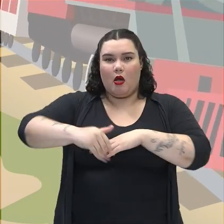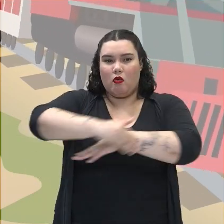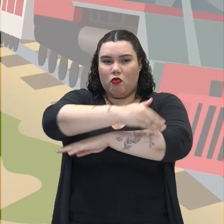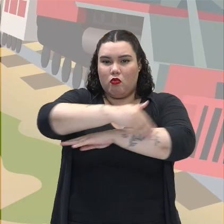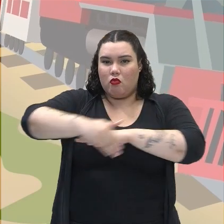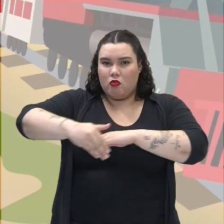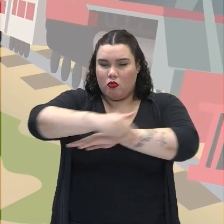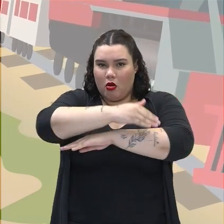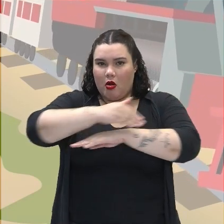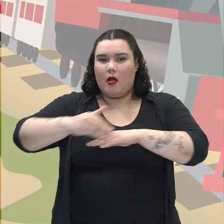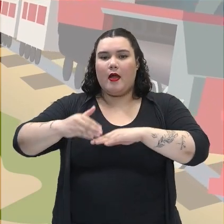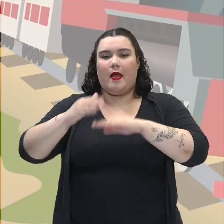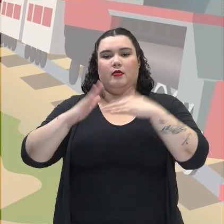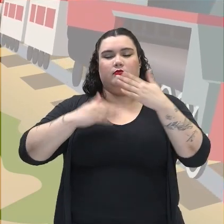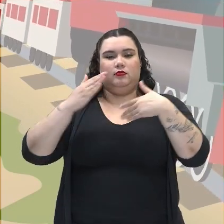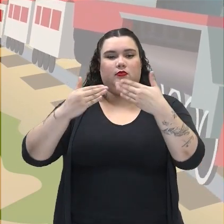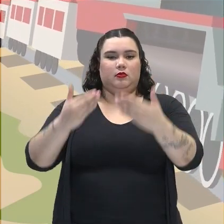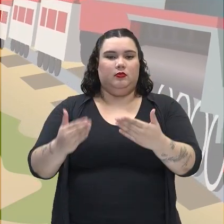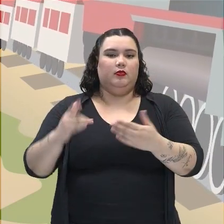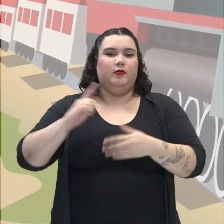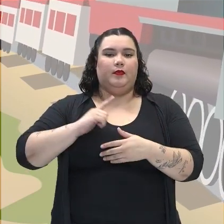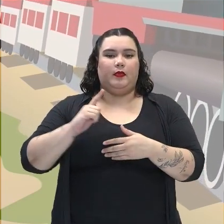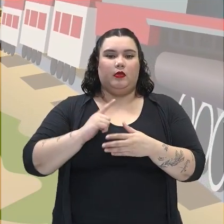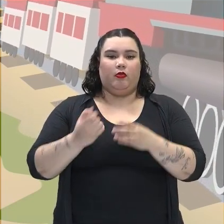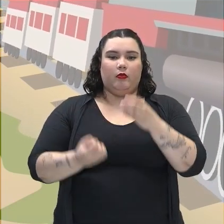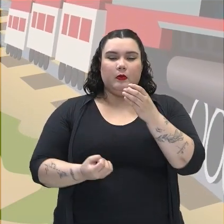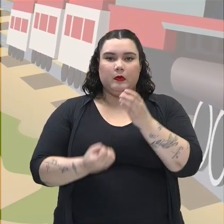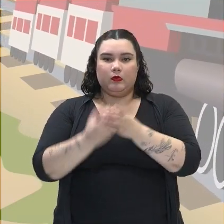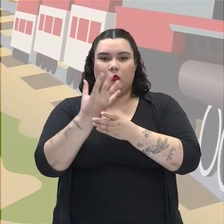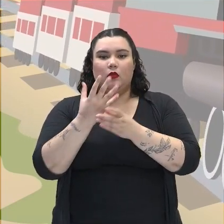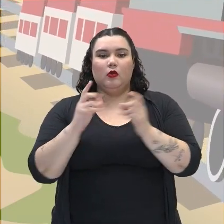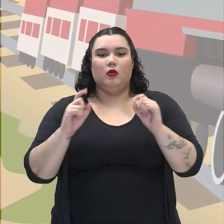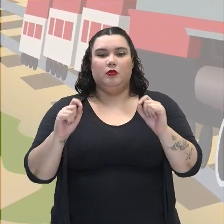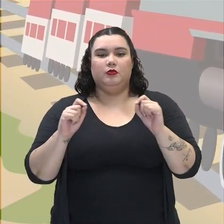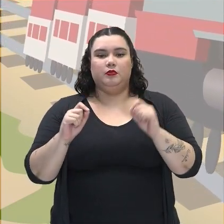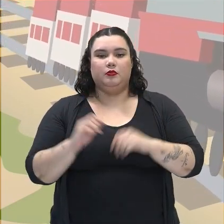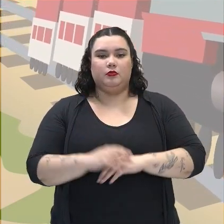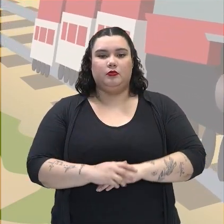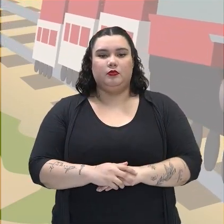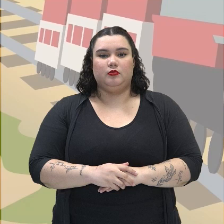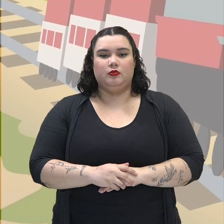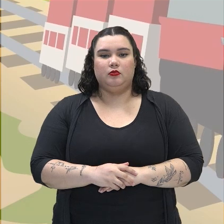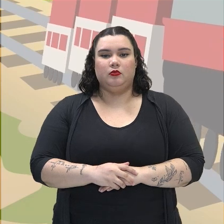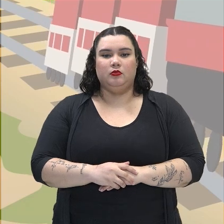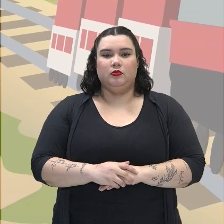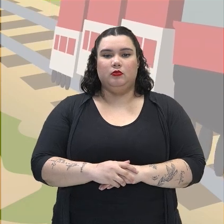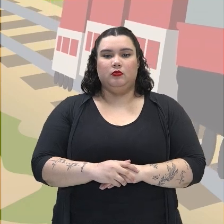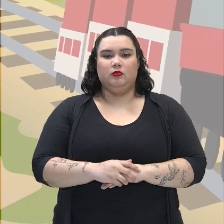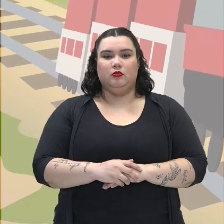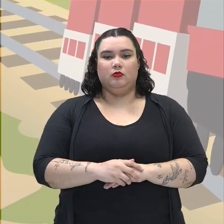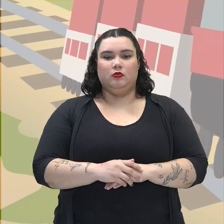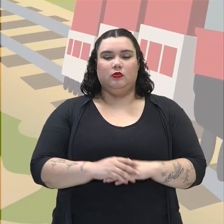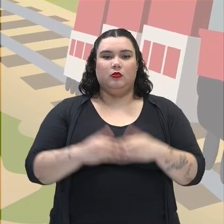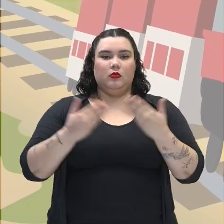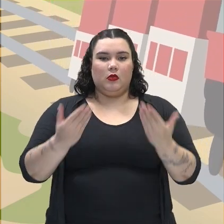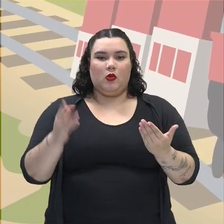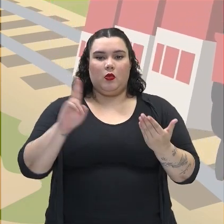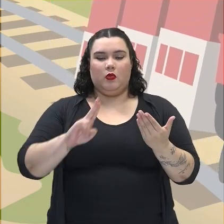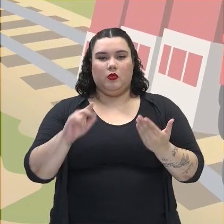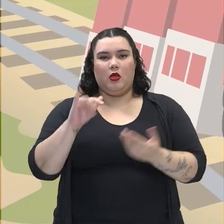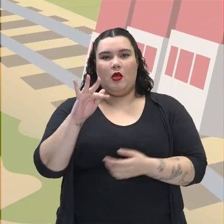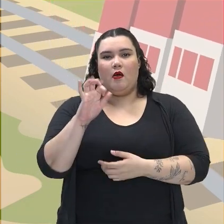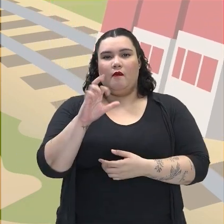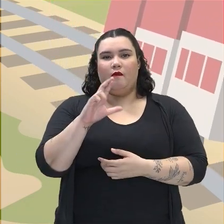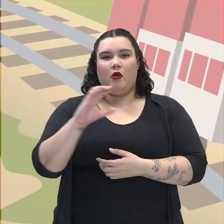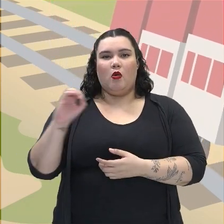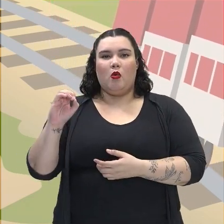dariam lugar ali para quê? Para a instalação das vias ferras. Vamos colocar